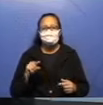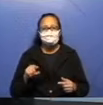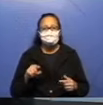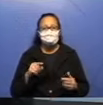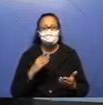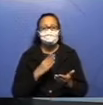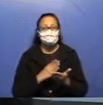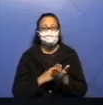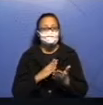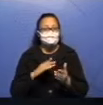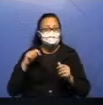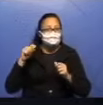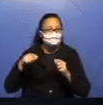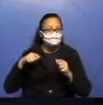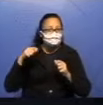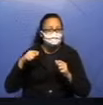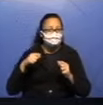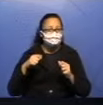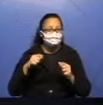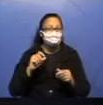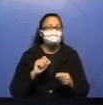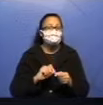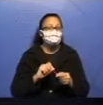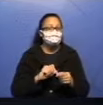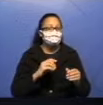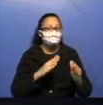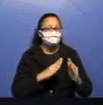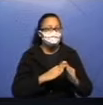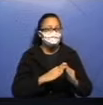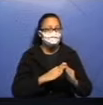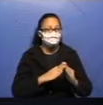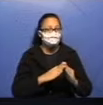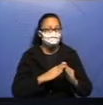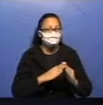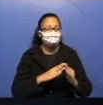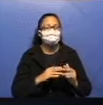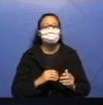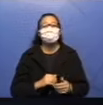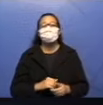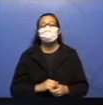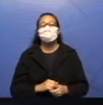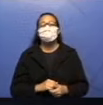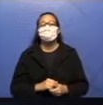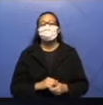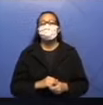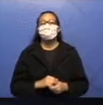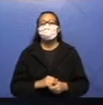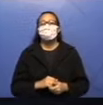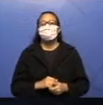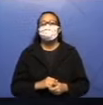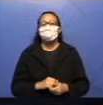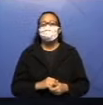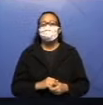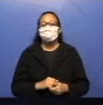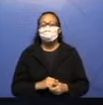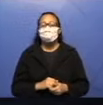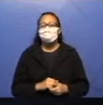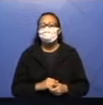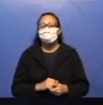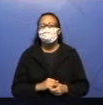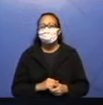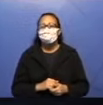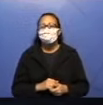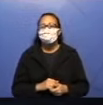casa e vão estar fazendo em casa. Essa já faz parte da sua tarefa. Aqui a gente vai falar sobre os elementos